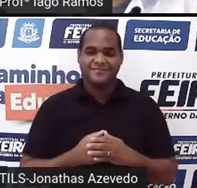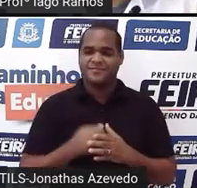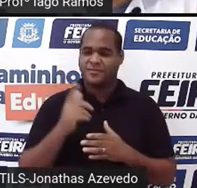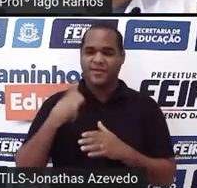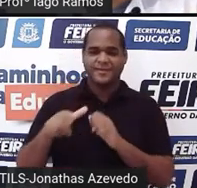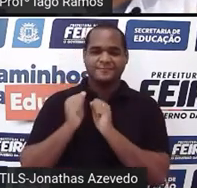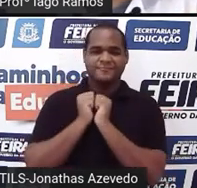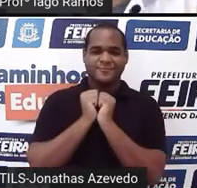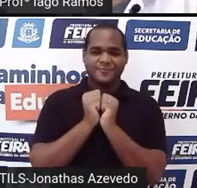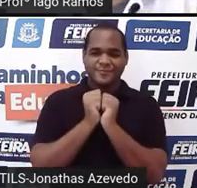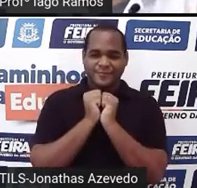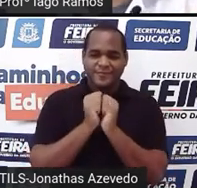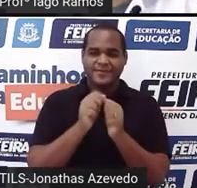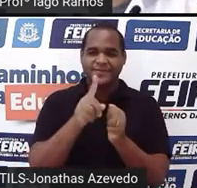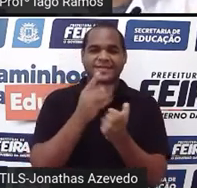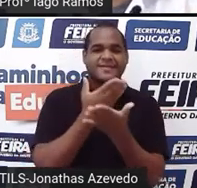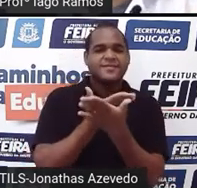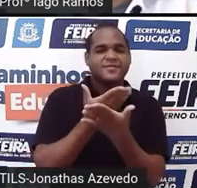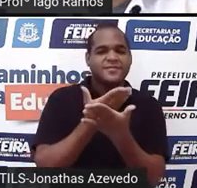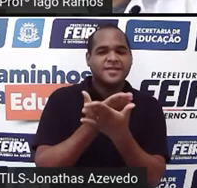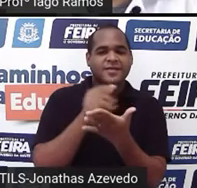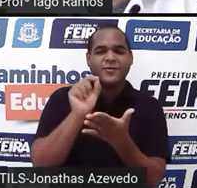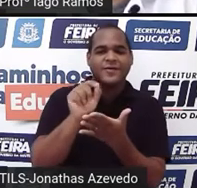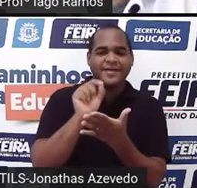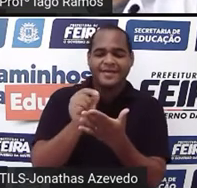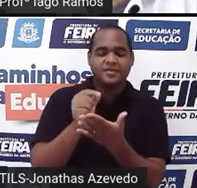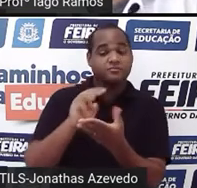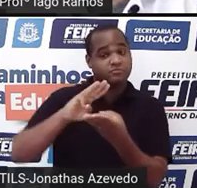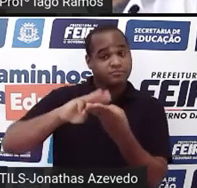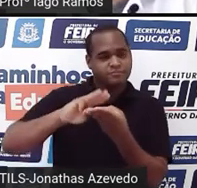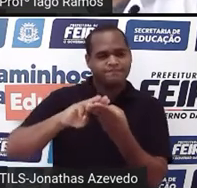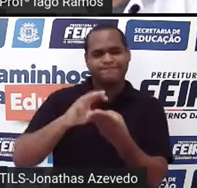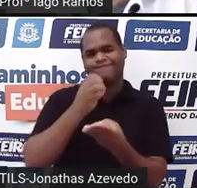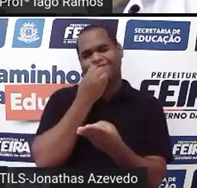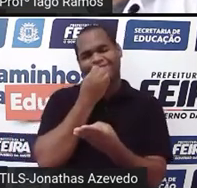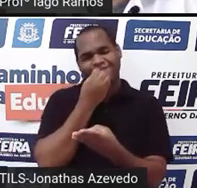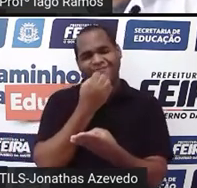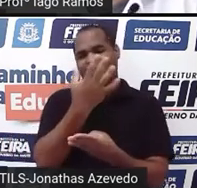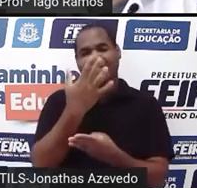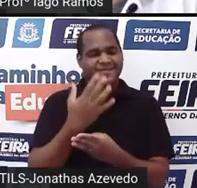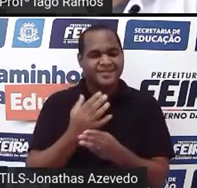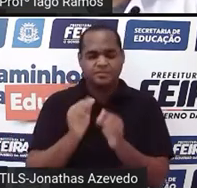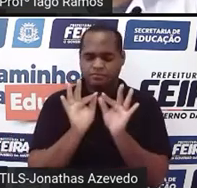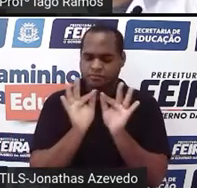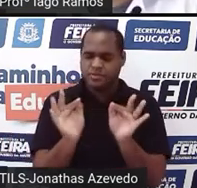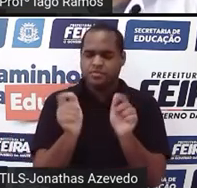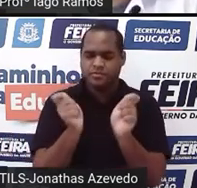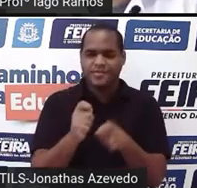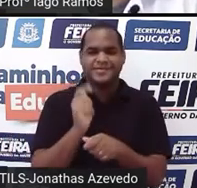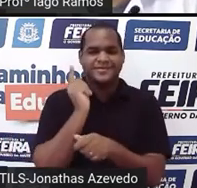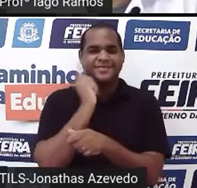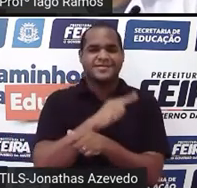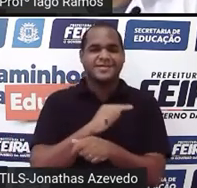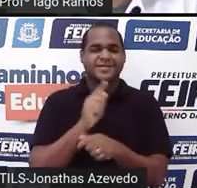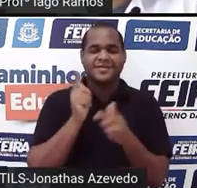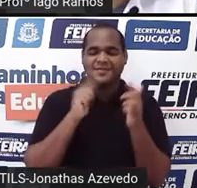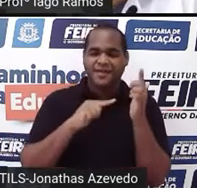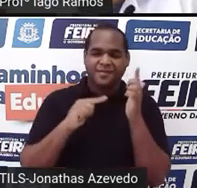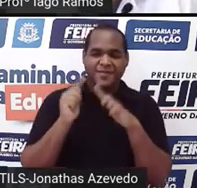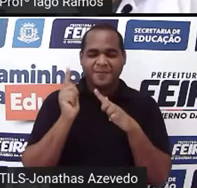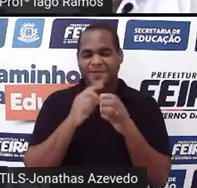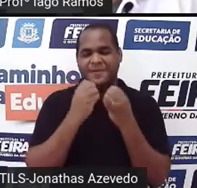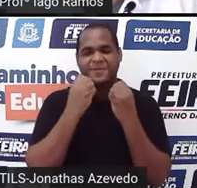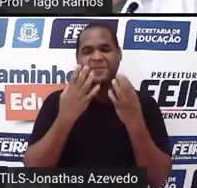vamos juntos estudar matemática da forma mais simples que a gente conseguir fazer por aqui, beleza?